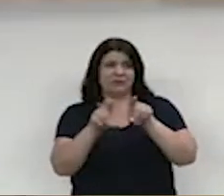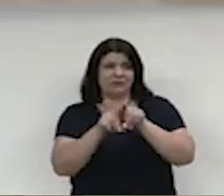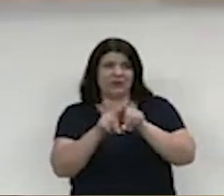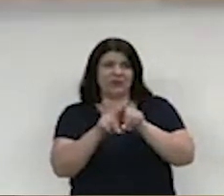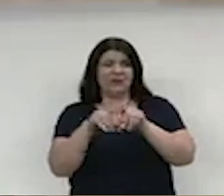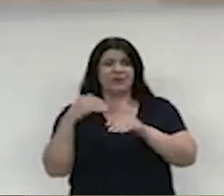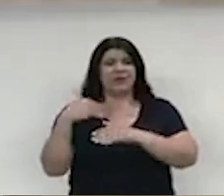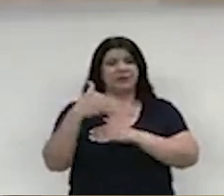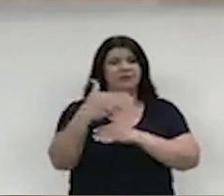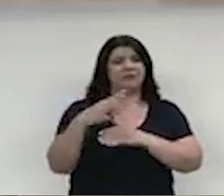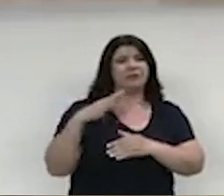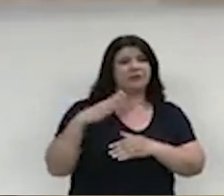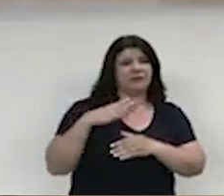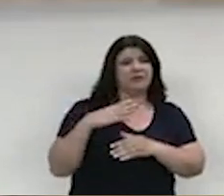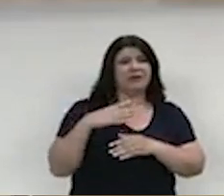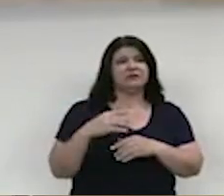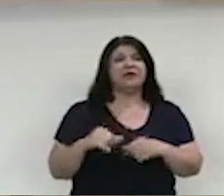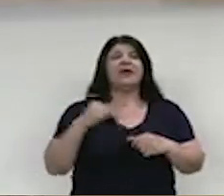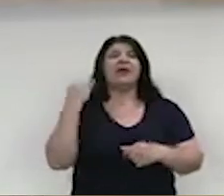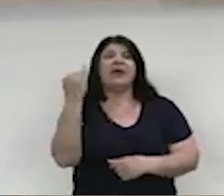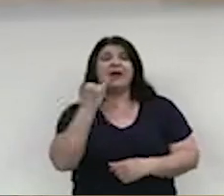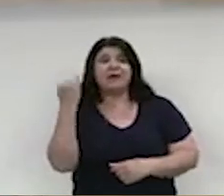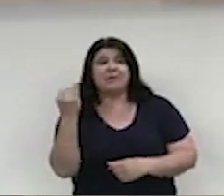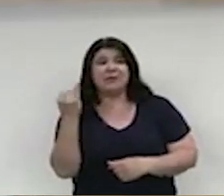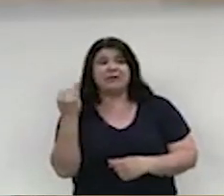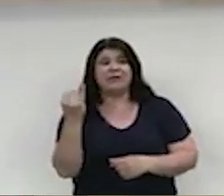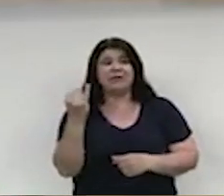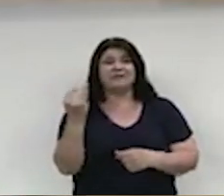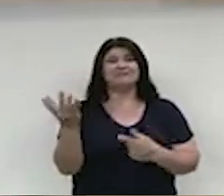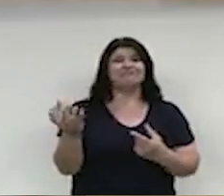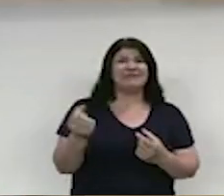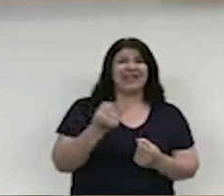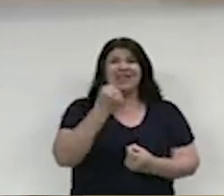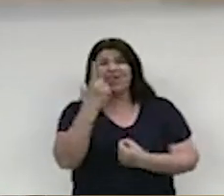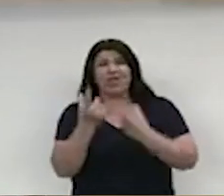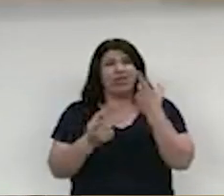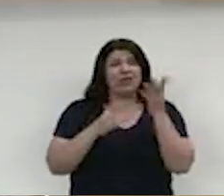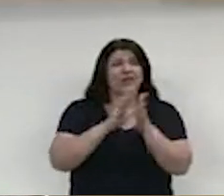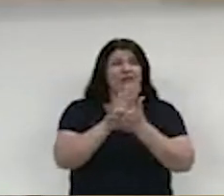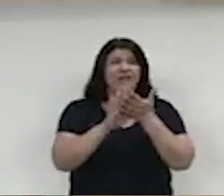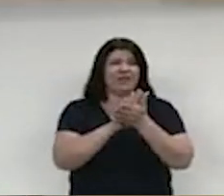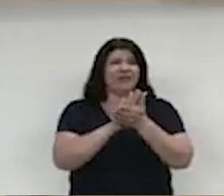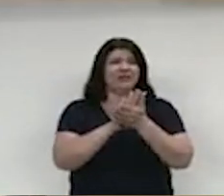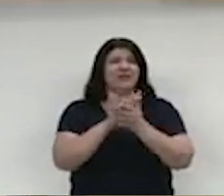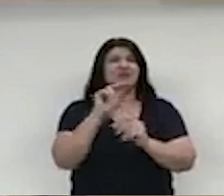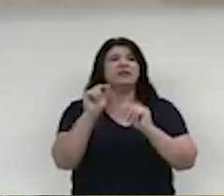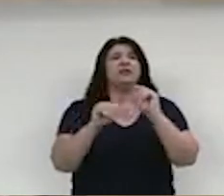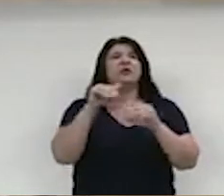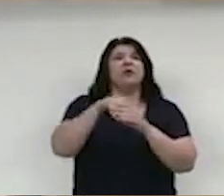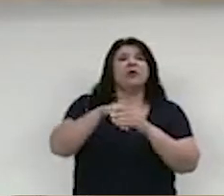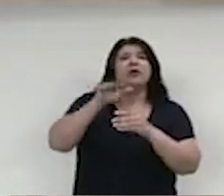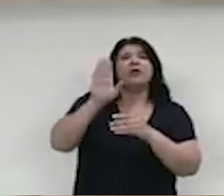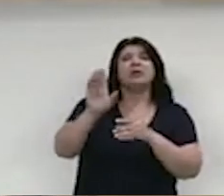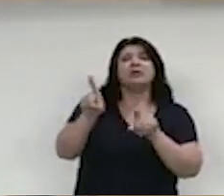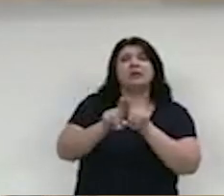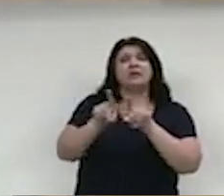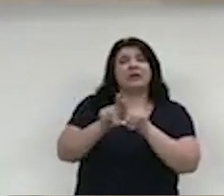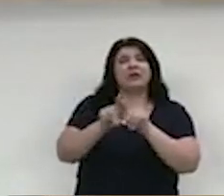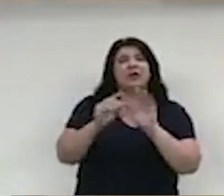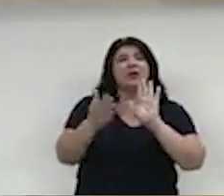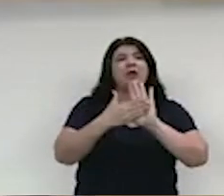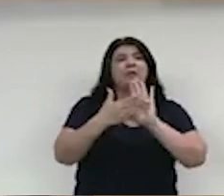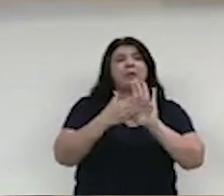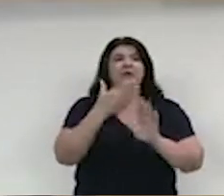de retirar qualquer tipo de dúvida em relação ao processo licitatório que deve eleger a proposta mais vantajosa, menos